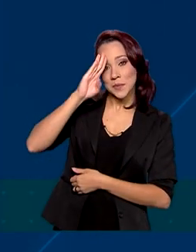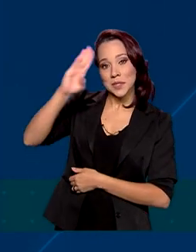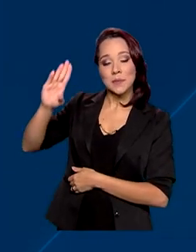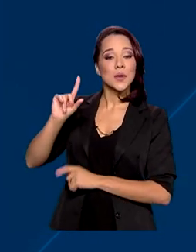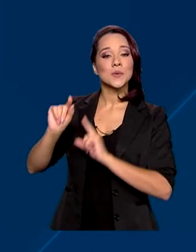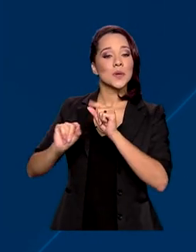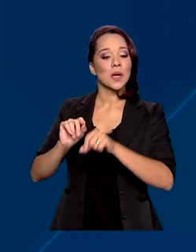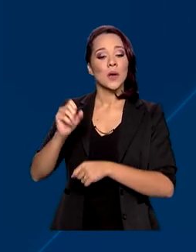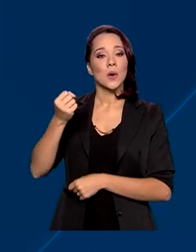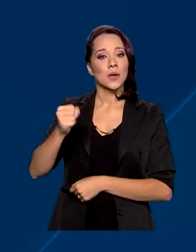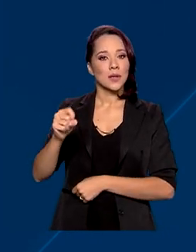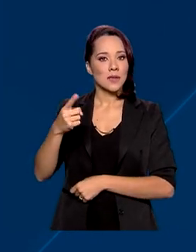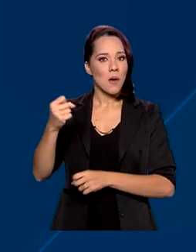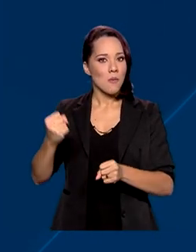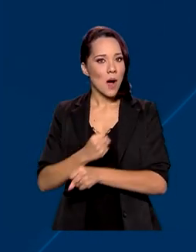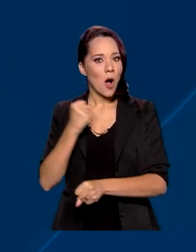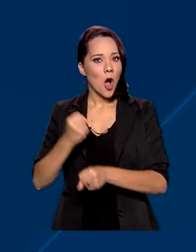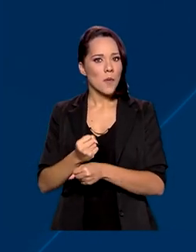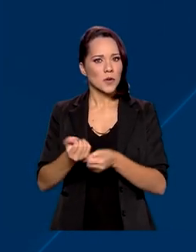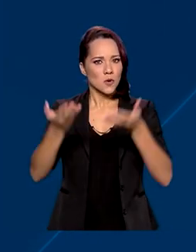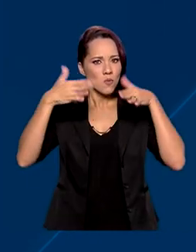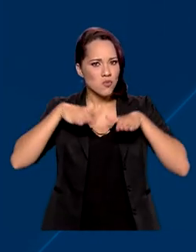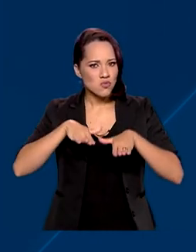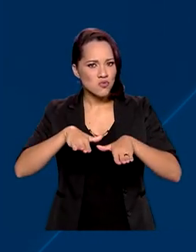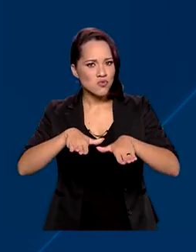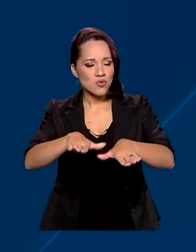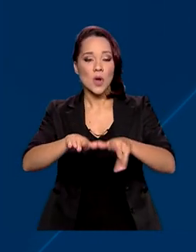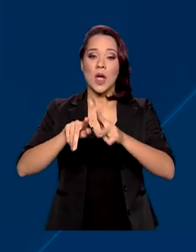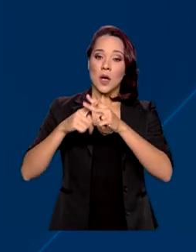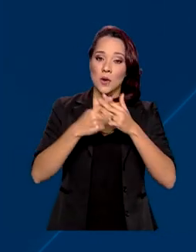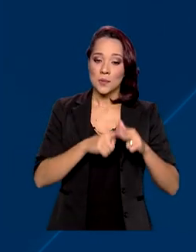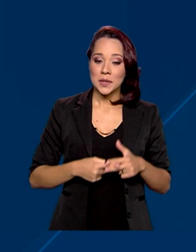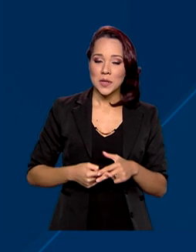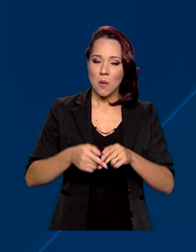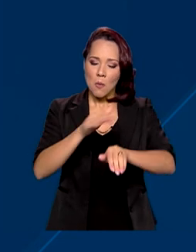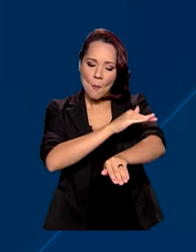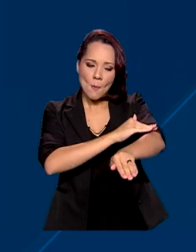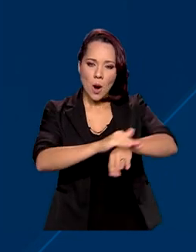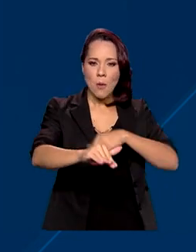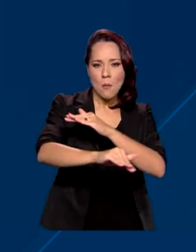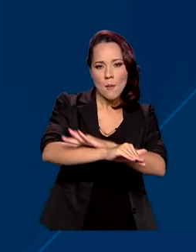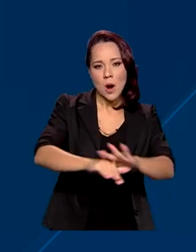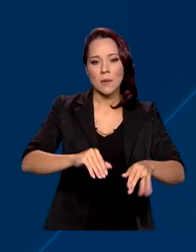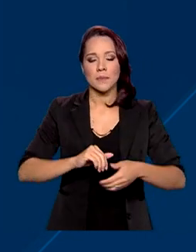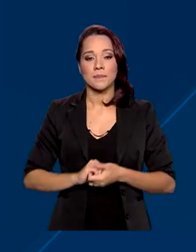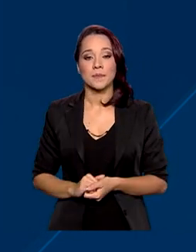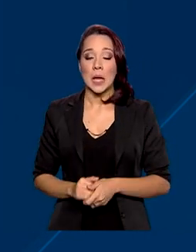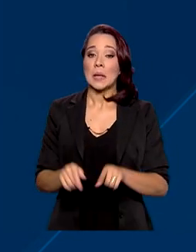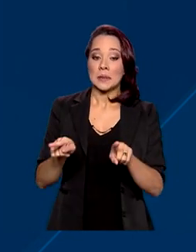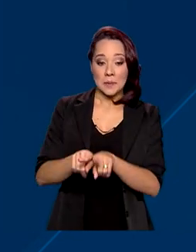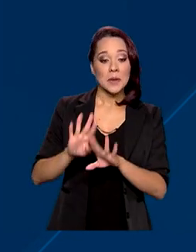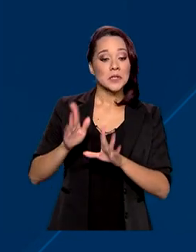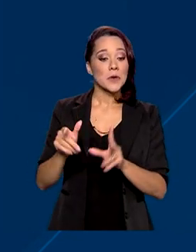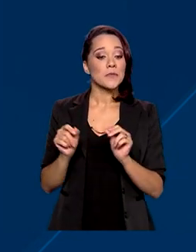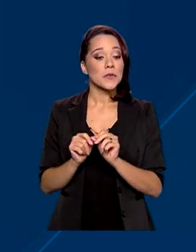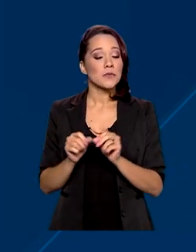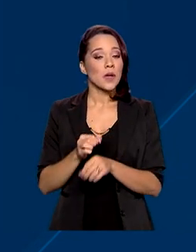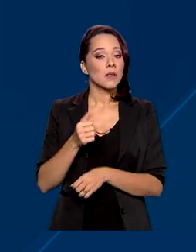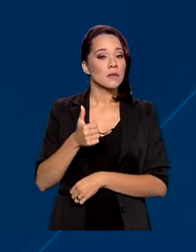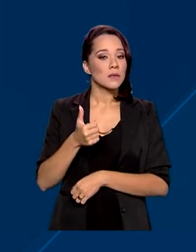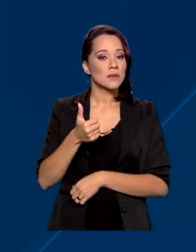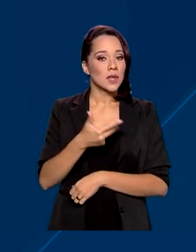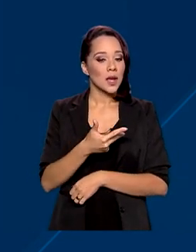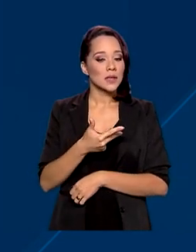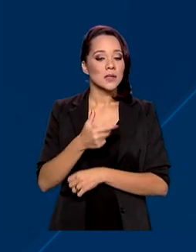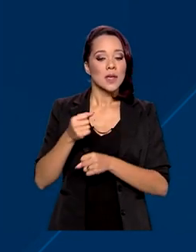estão 81 obras de duplicação, restauração e pavimentação de rodovias. Também foram realizadas 13